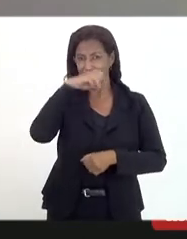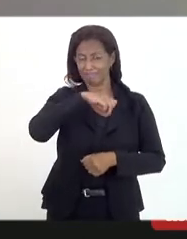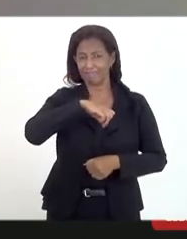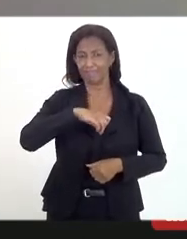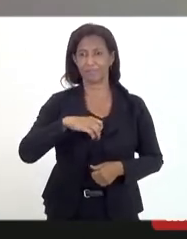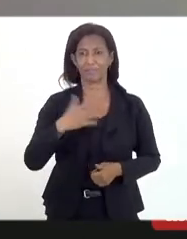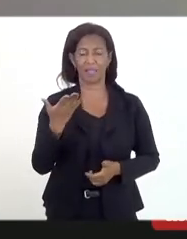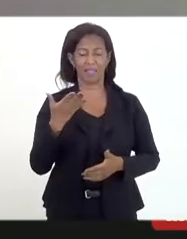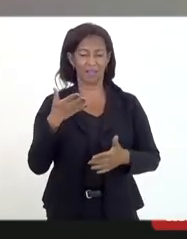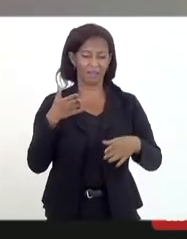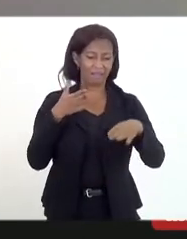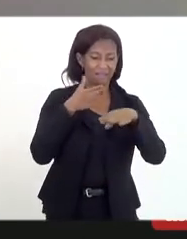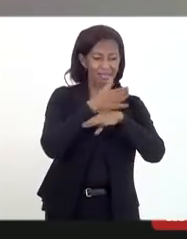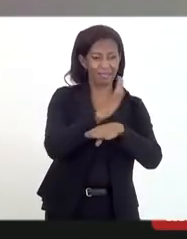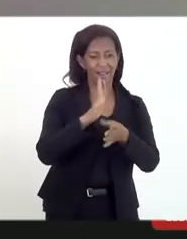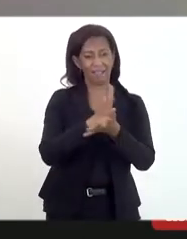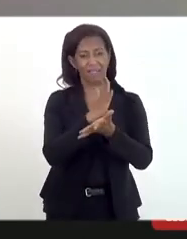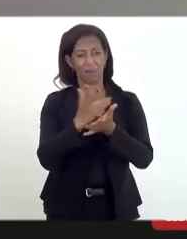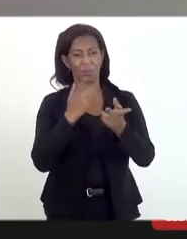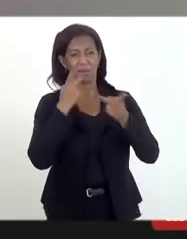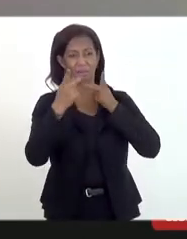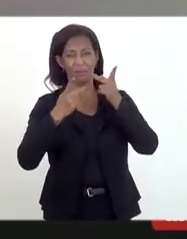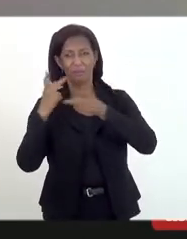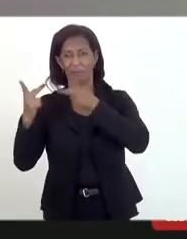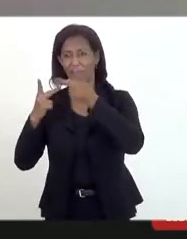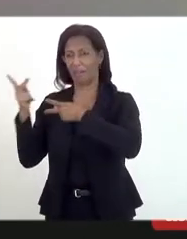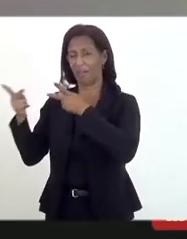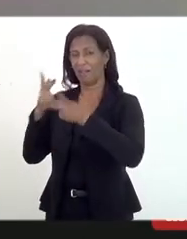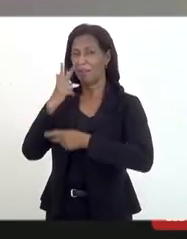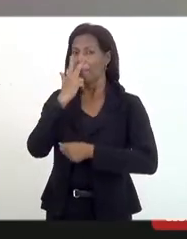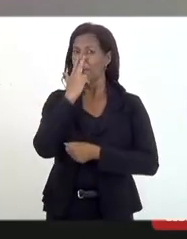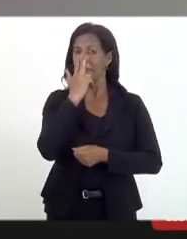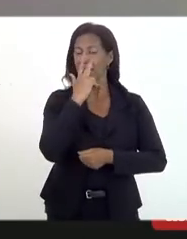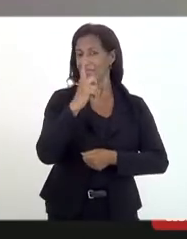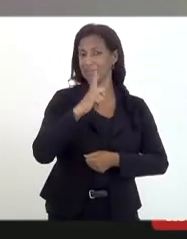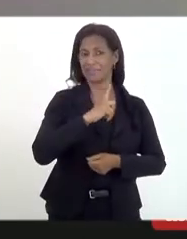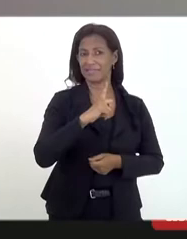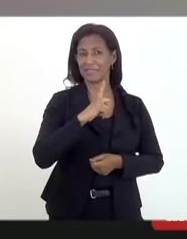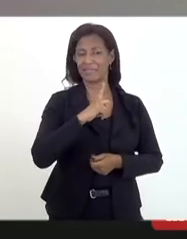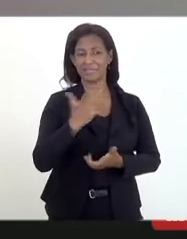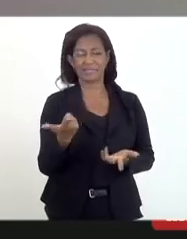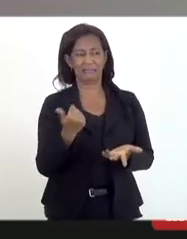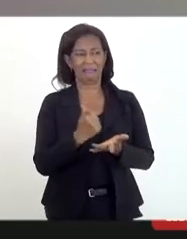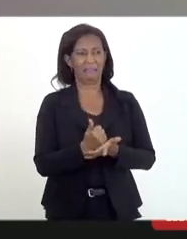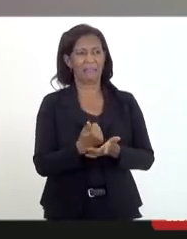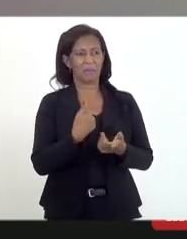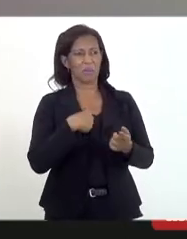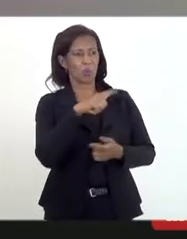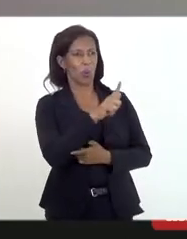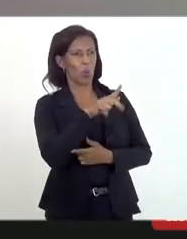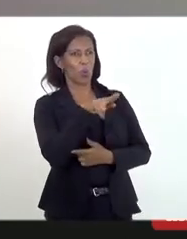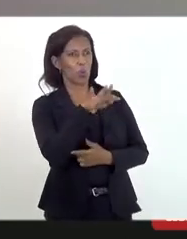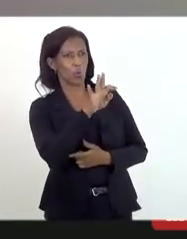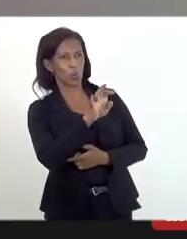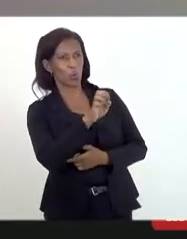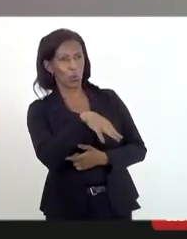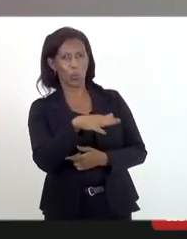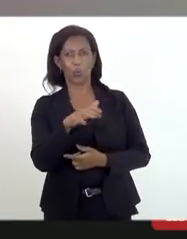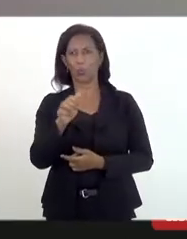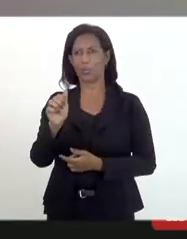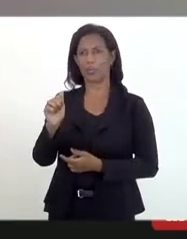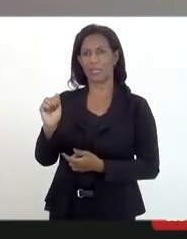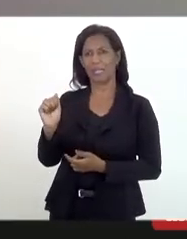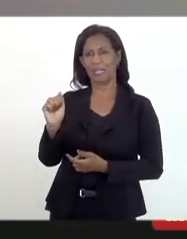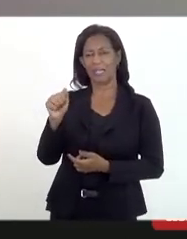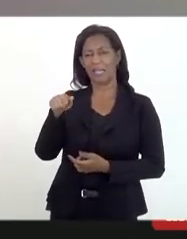em algumas falas, dizendo que em intolerância a tem a lactose, o glúten e tal. Muitas vezes, ela